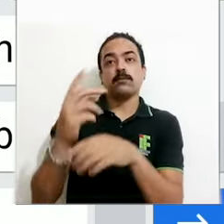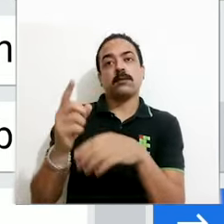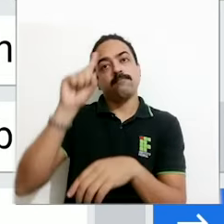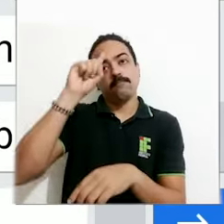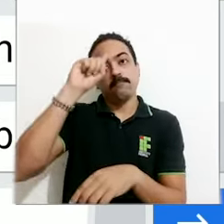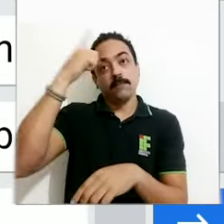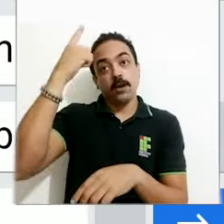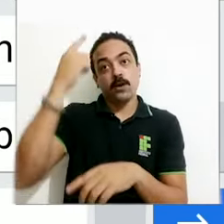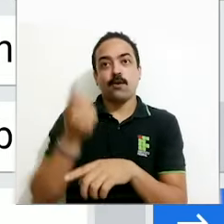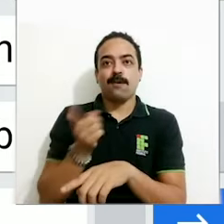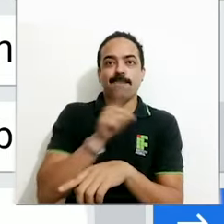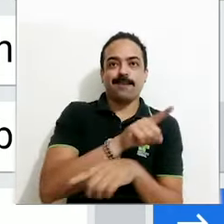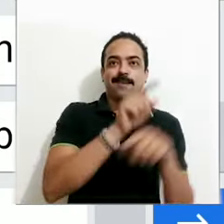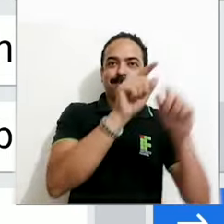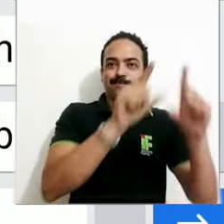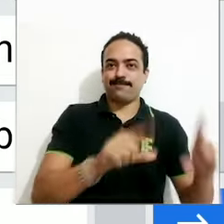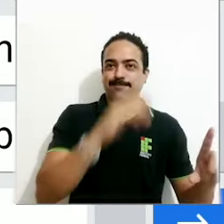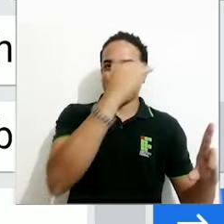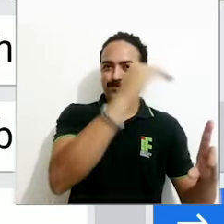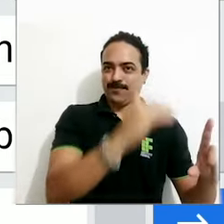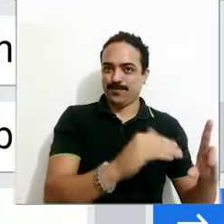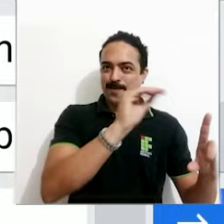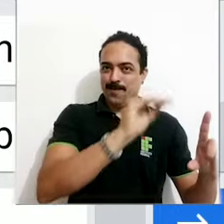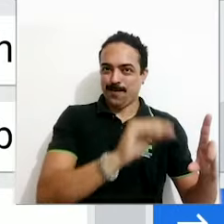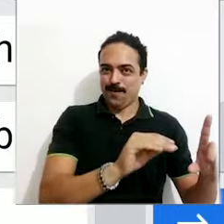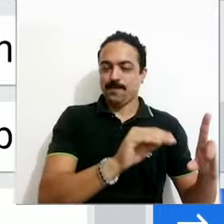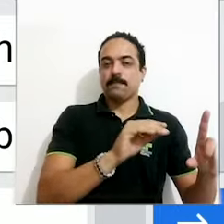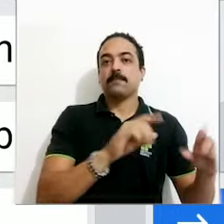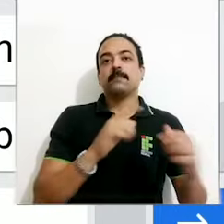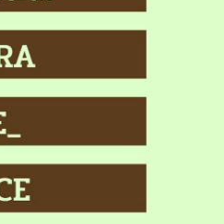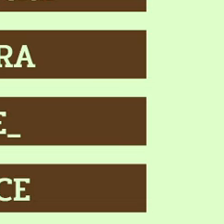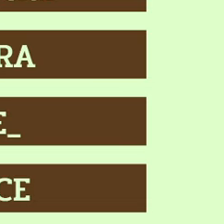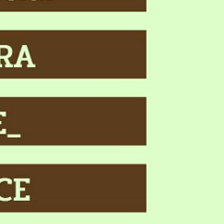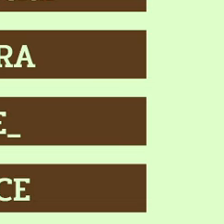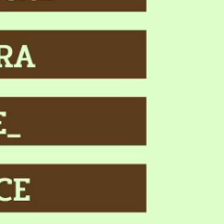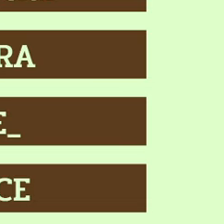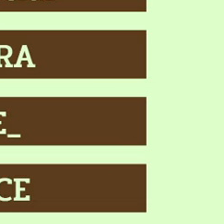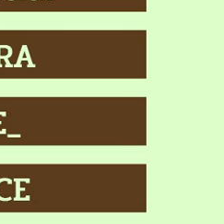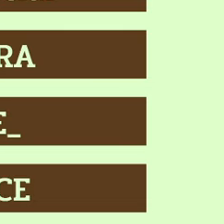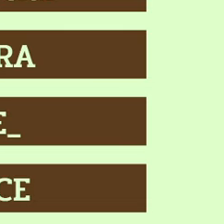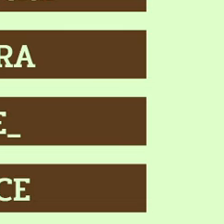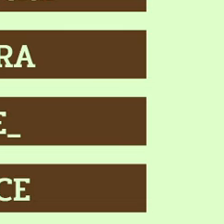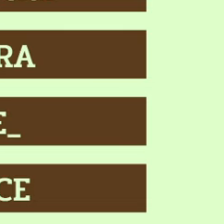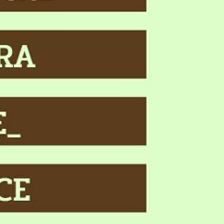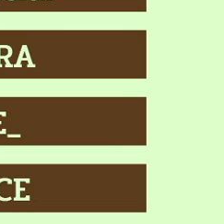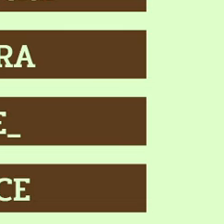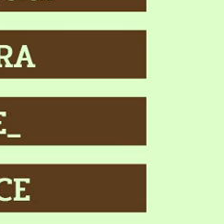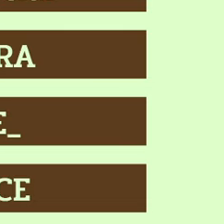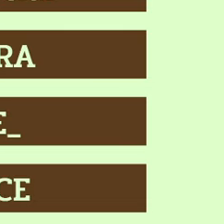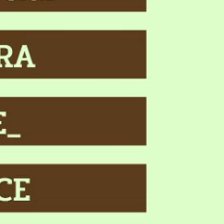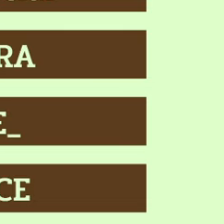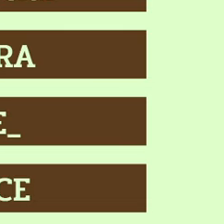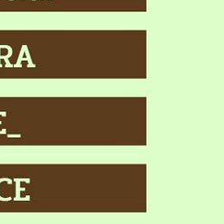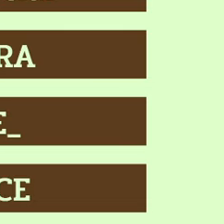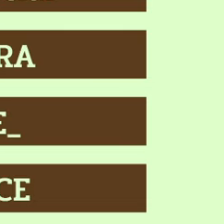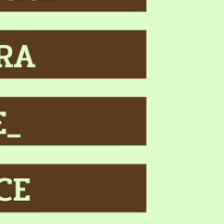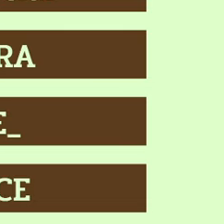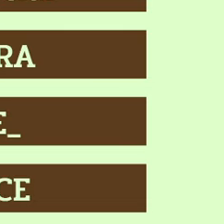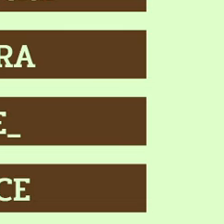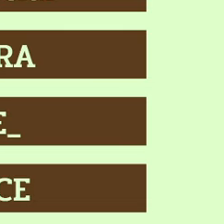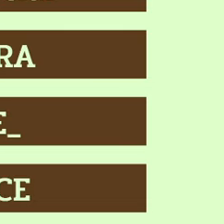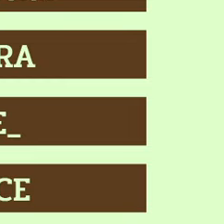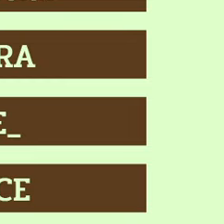na hora que você preencher o primeiro formulário. E na senha, você deve informar o seu número